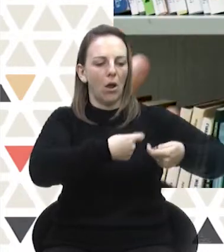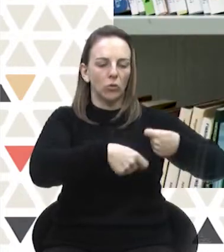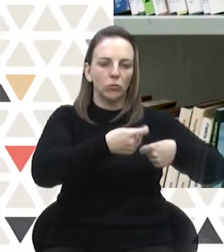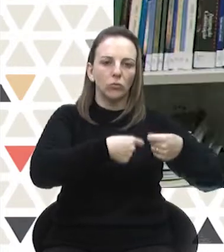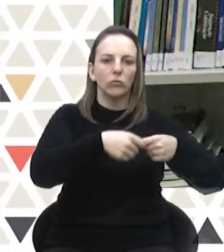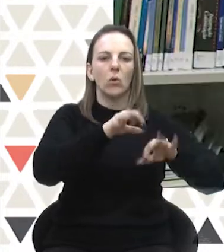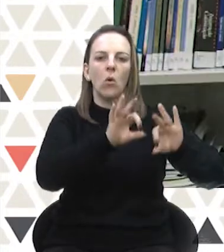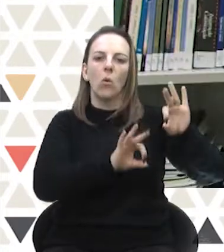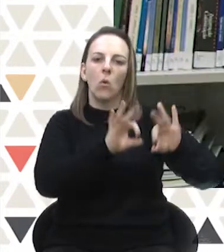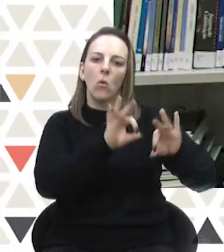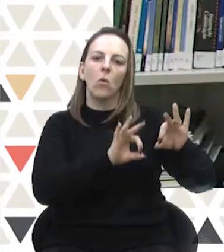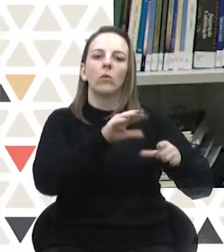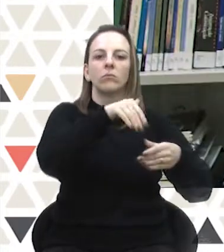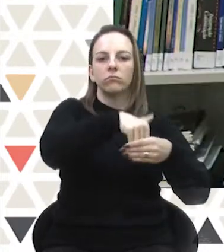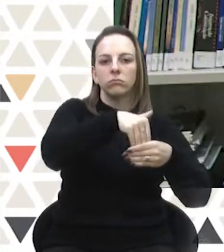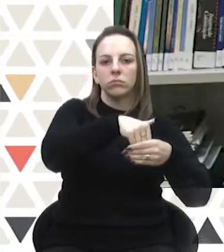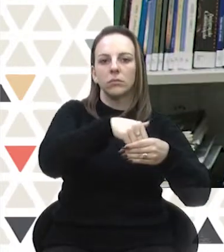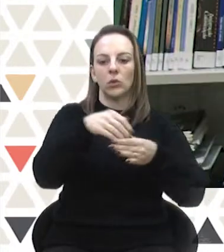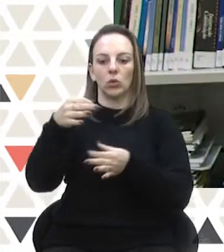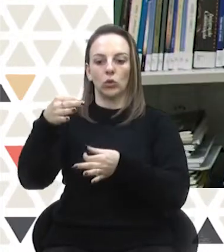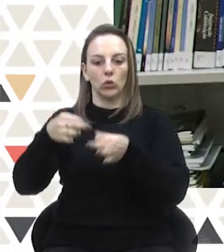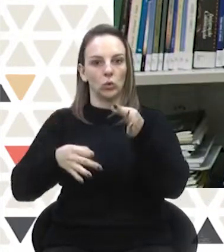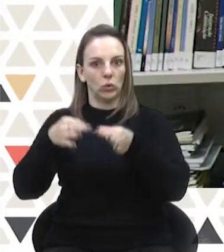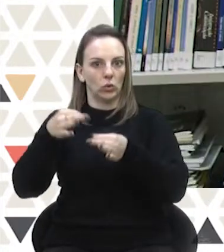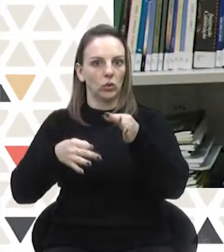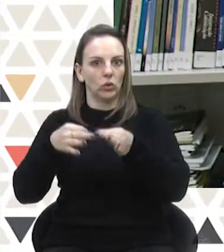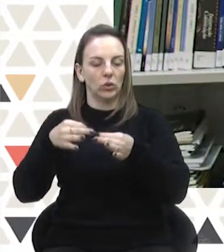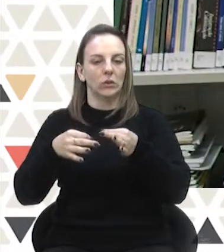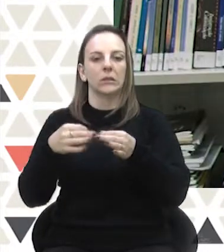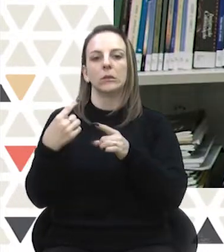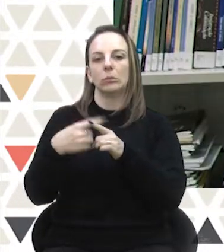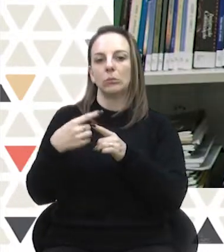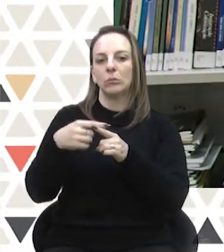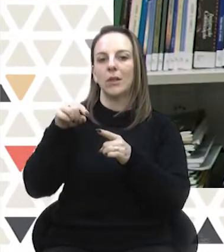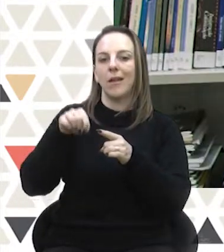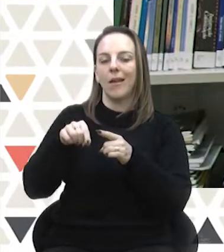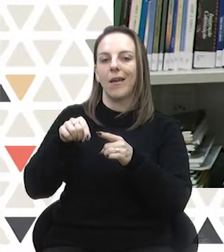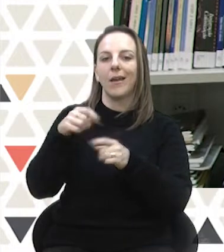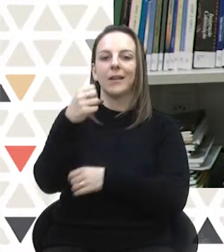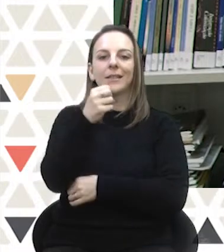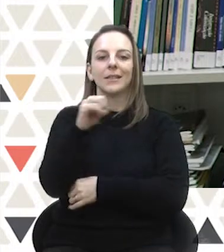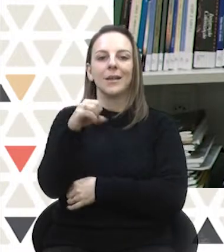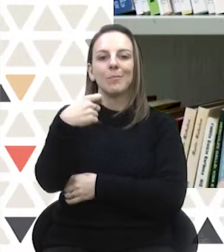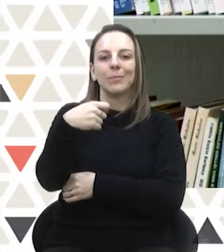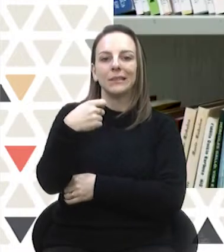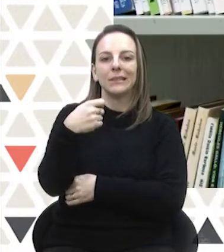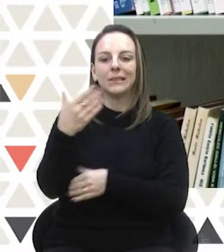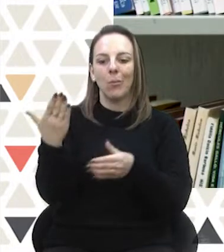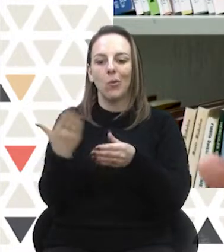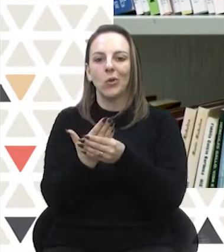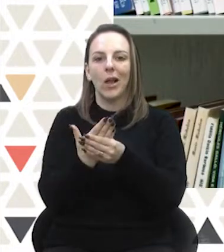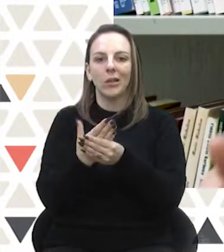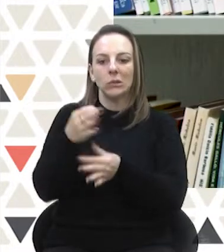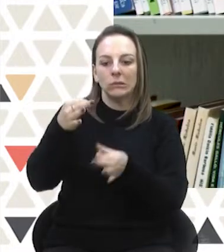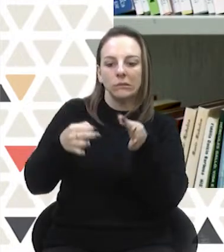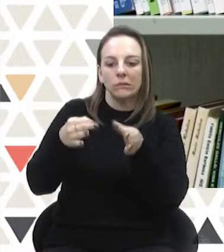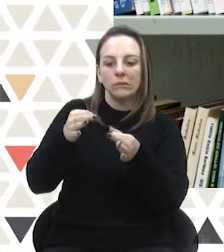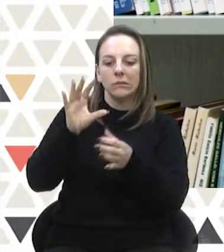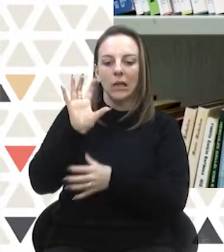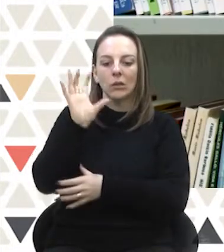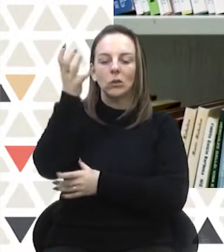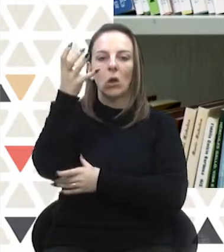organizar as eleições judiciais, no que diz respeito ao julgamento de ações judiciais